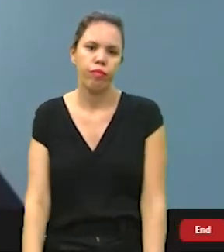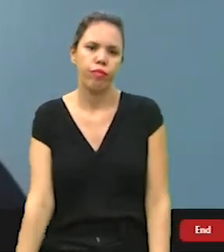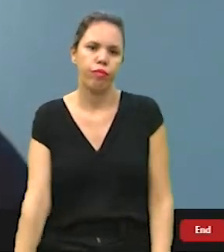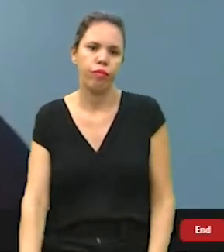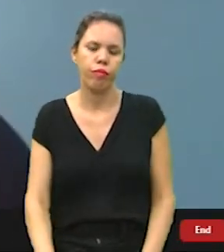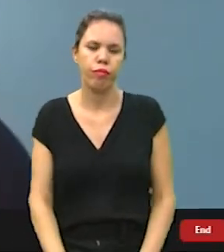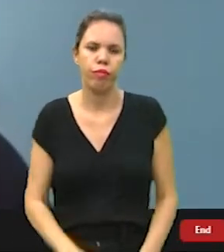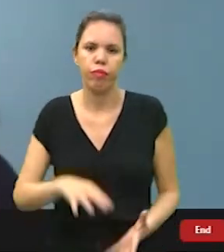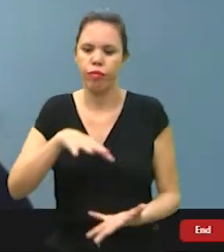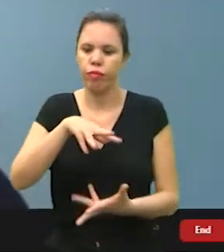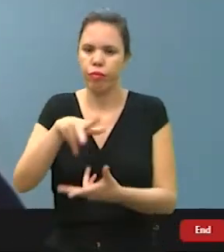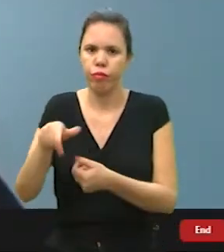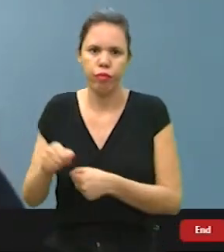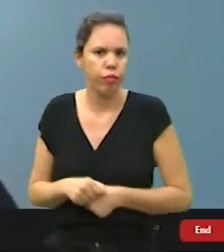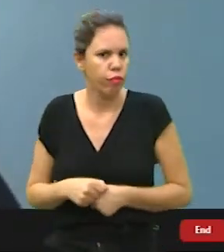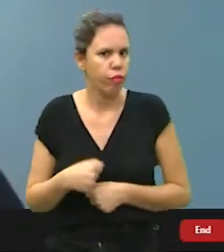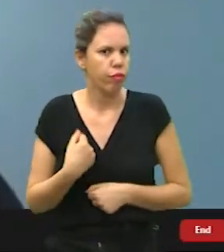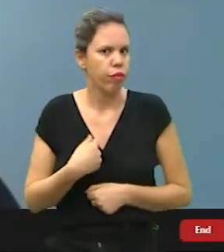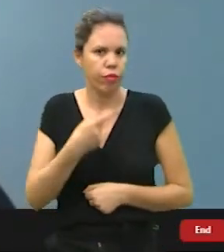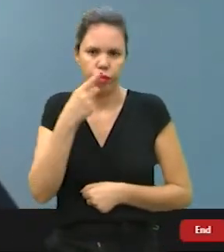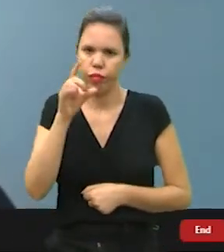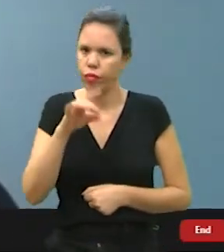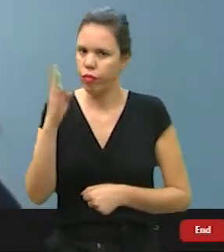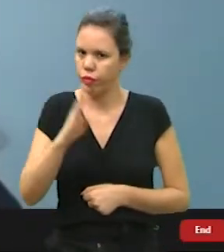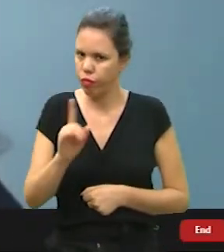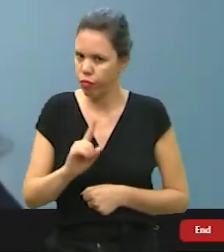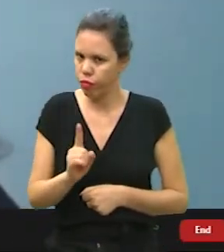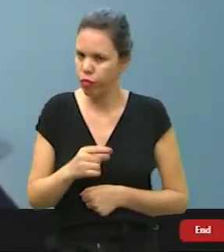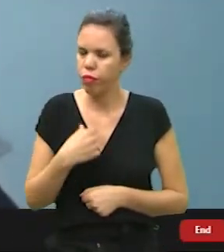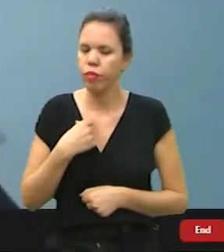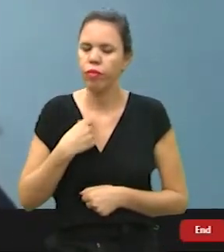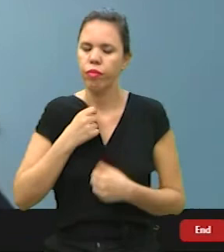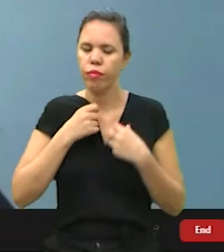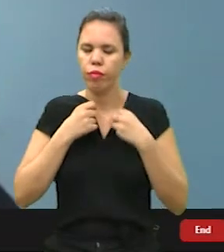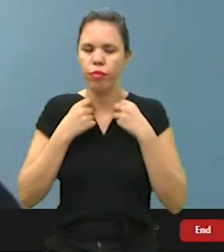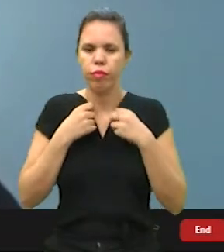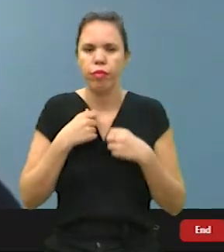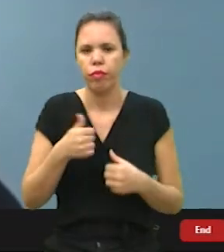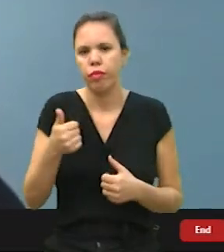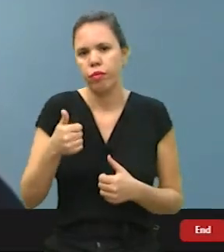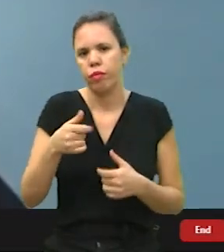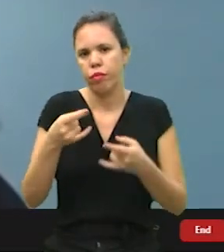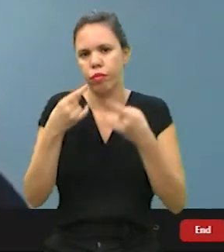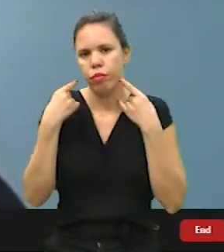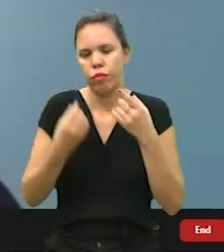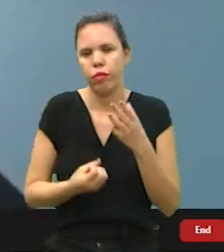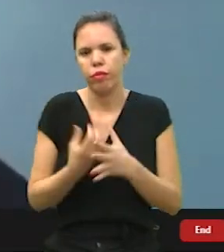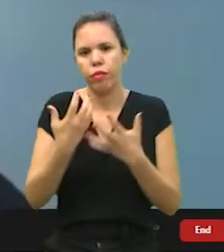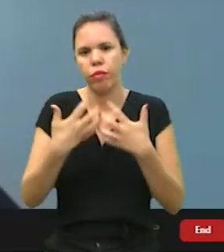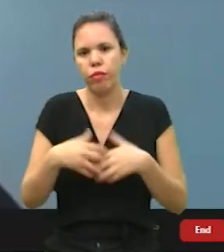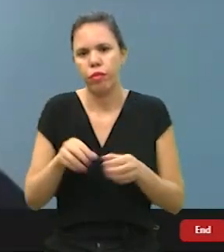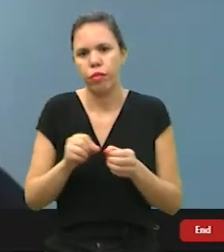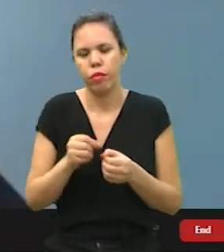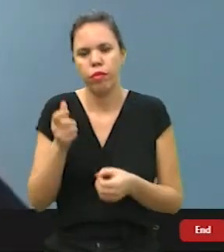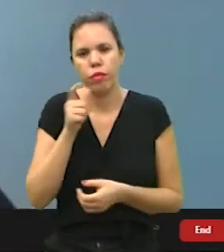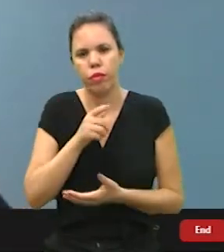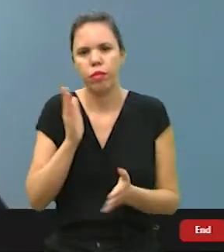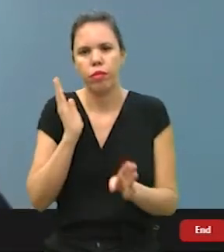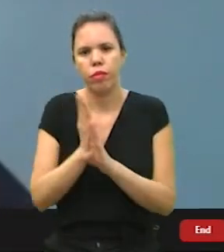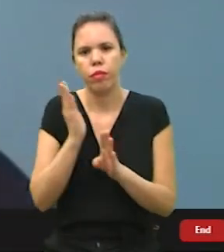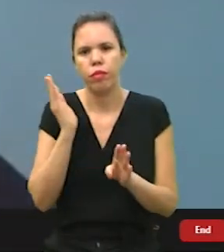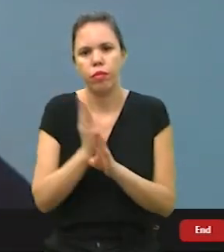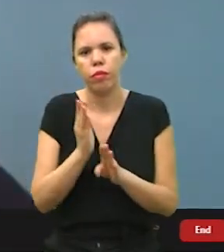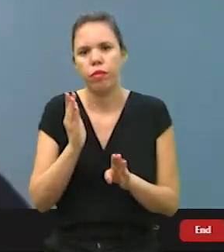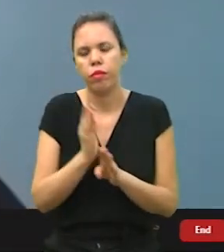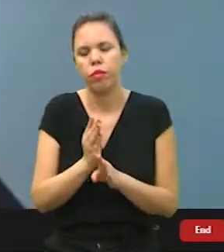E isso foi no mundo inteiro, né? A gente não está falando só de Brasil. Porque as primeiras máscaras que foram coletadas,